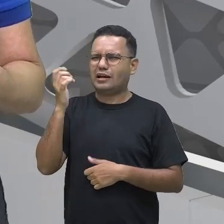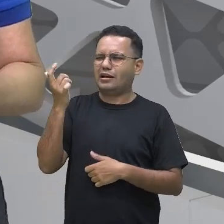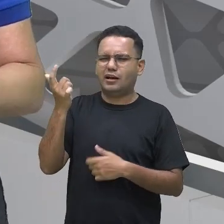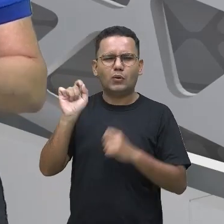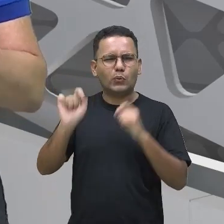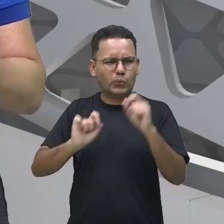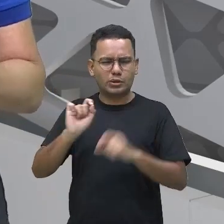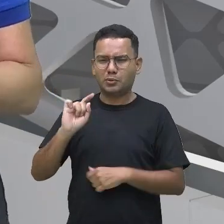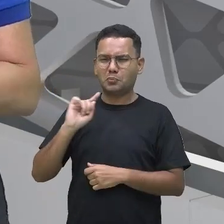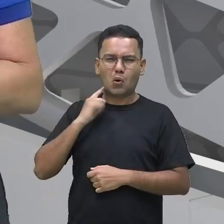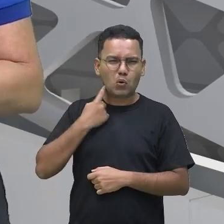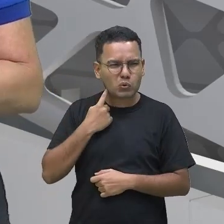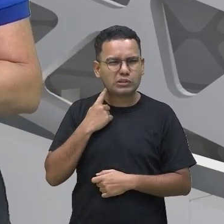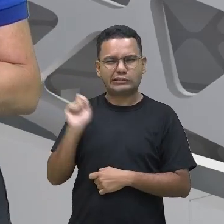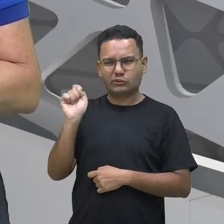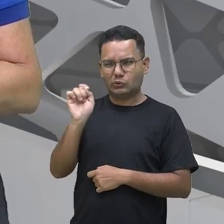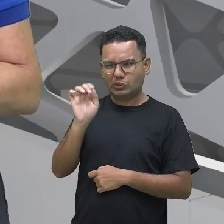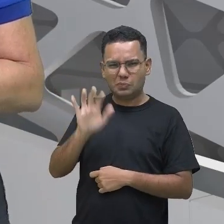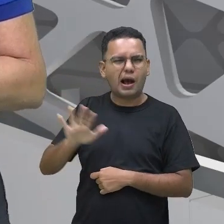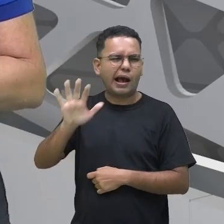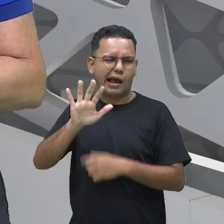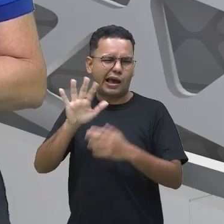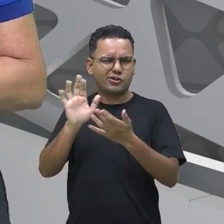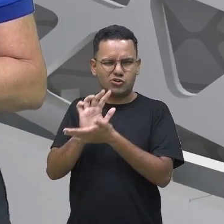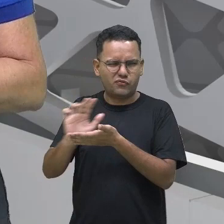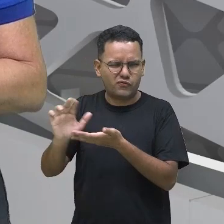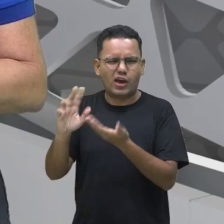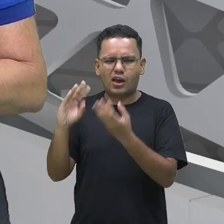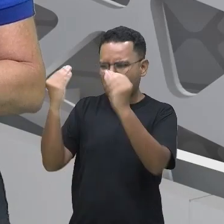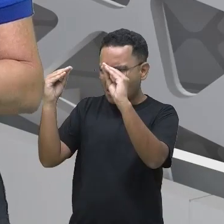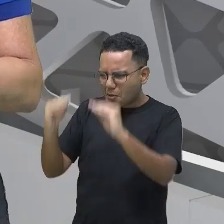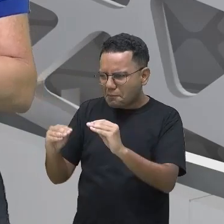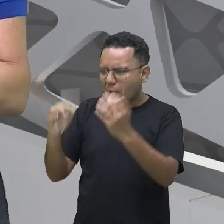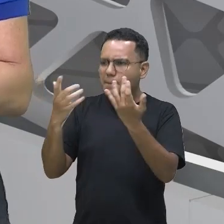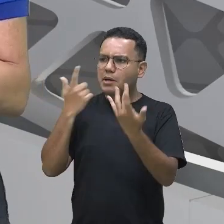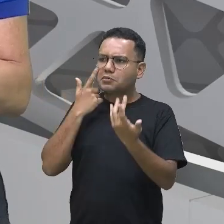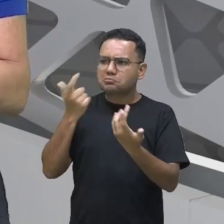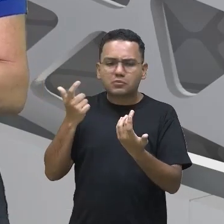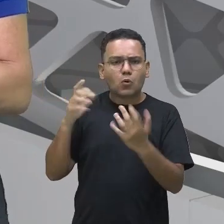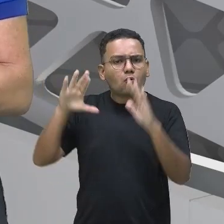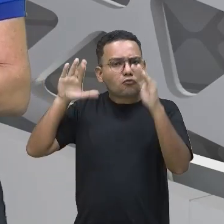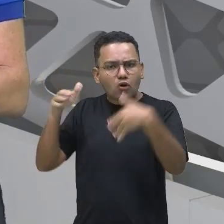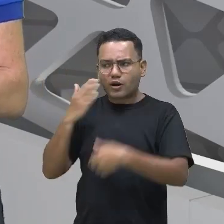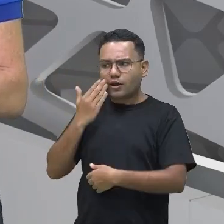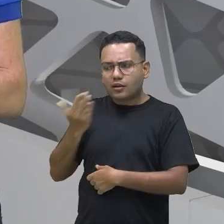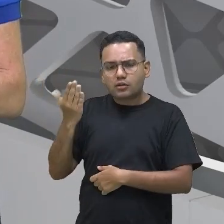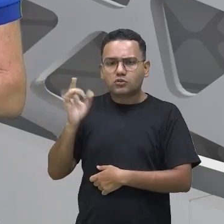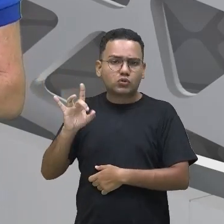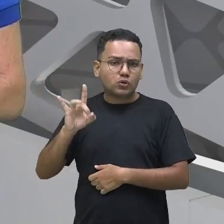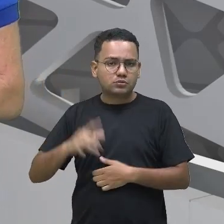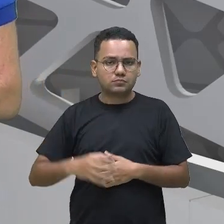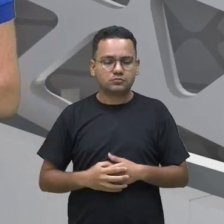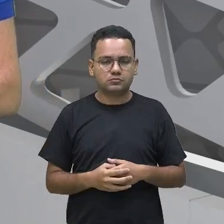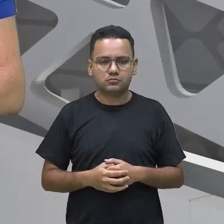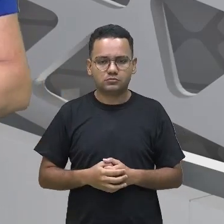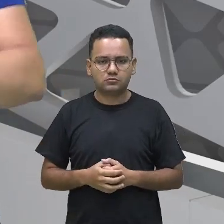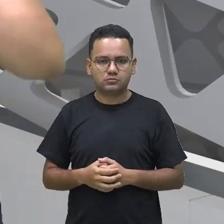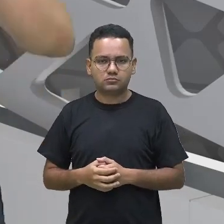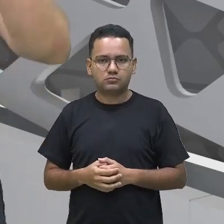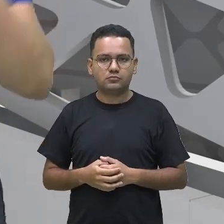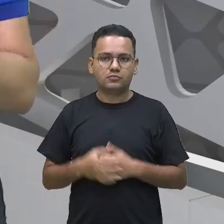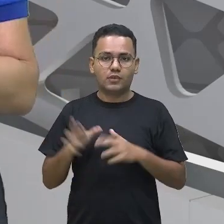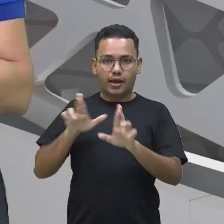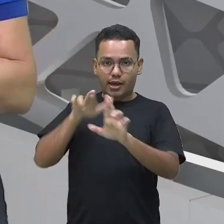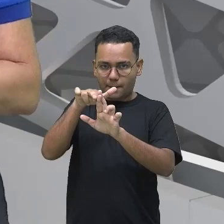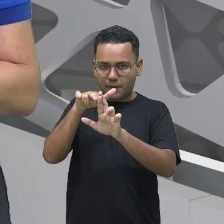compreenda as informações fundamentais. é tanto que o que você quer apresentar dentro do infográfico